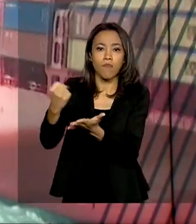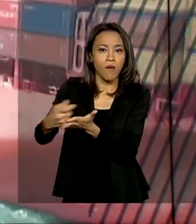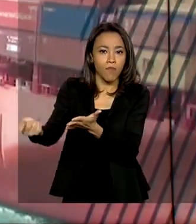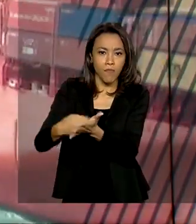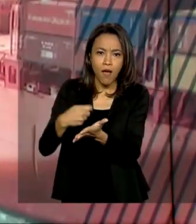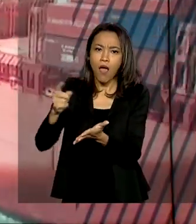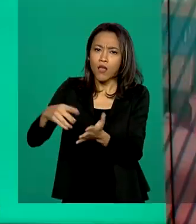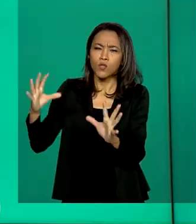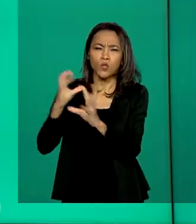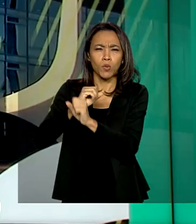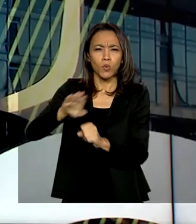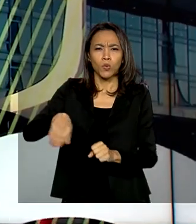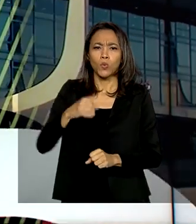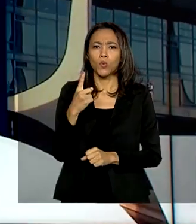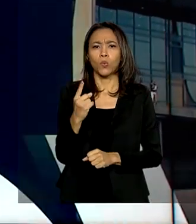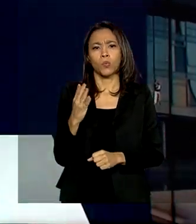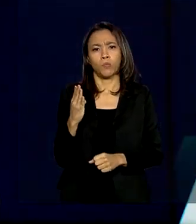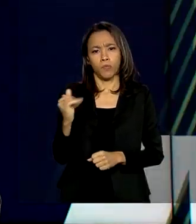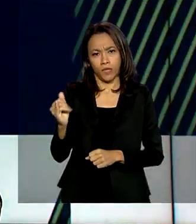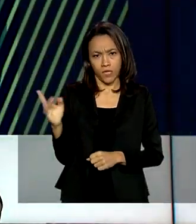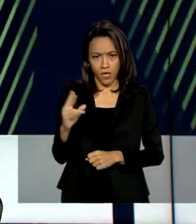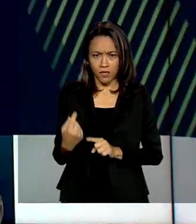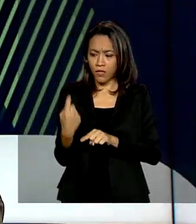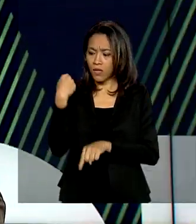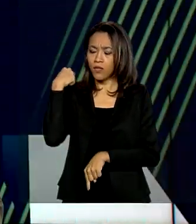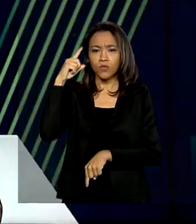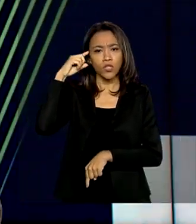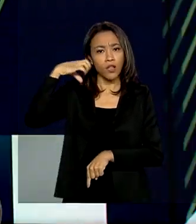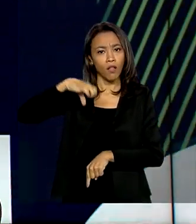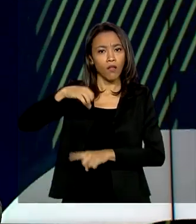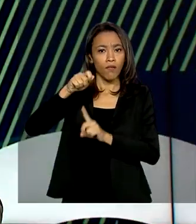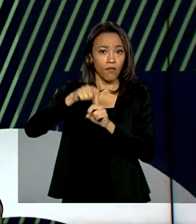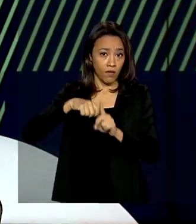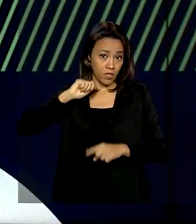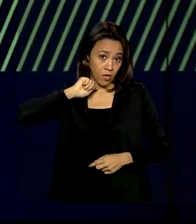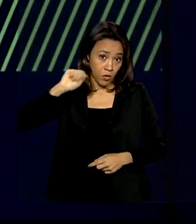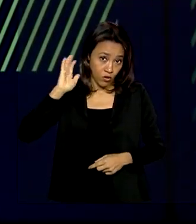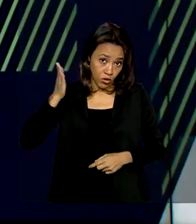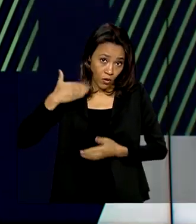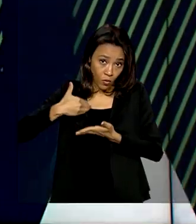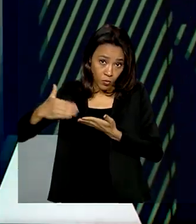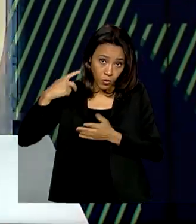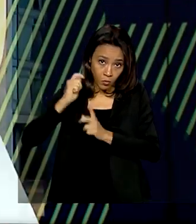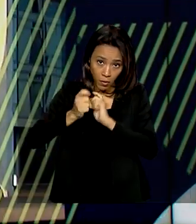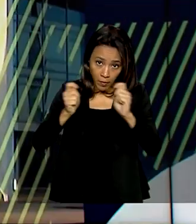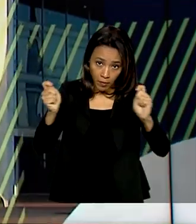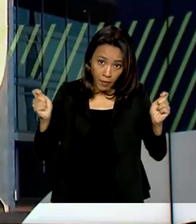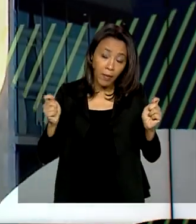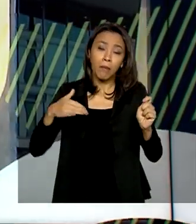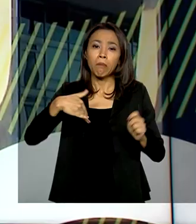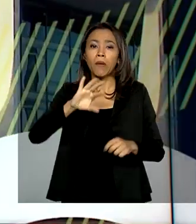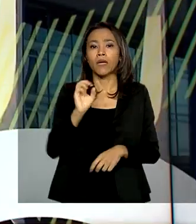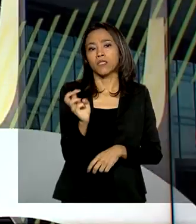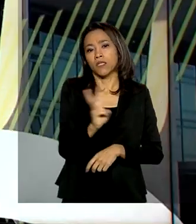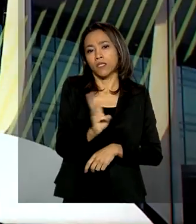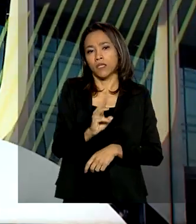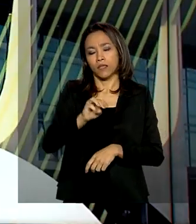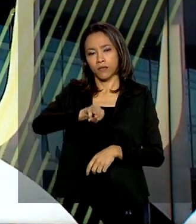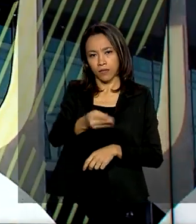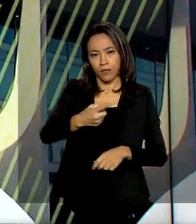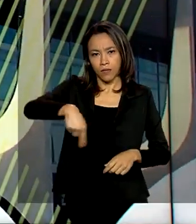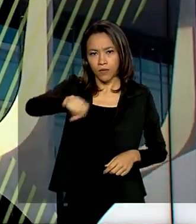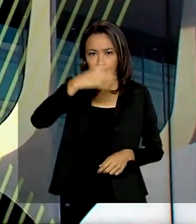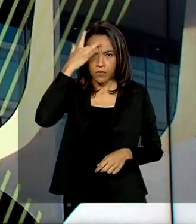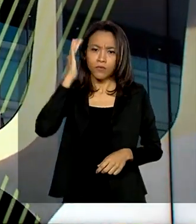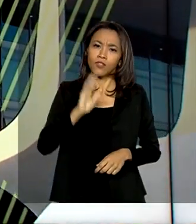bilhão. Desde o dia 9 de abril, quando começou o pagamento desse benefício, mais de 33 milhões de pessoas